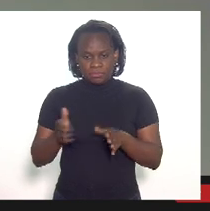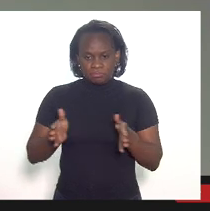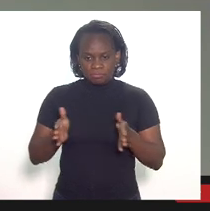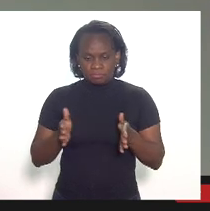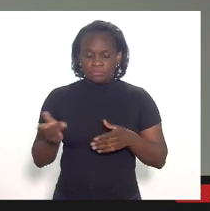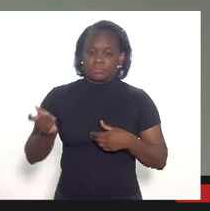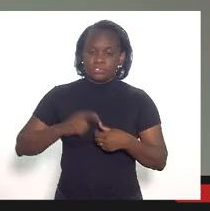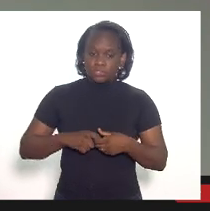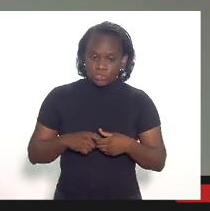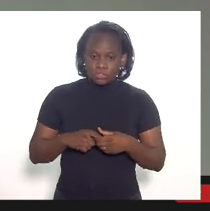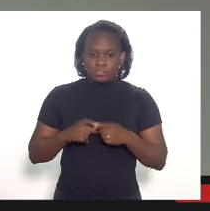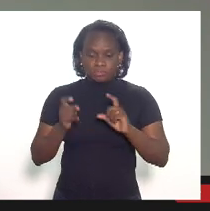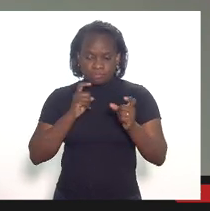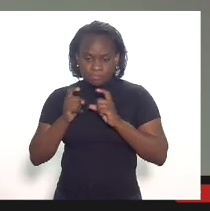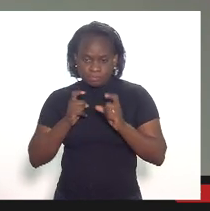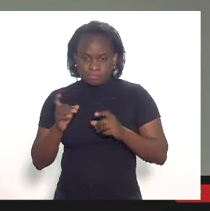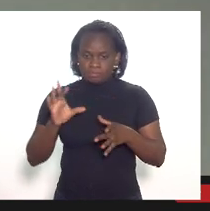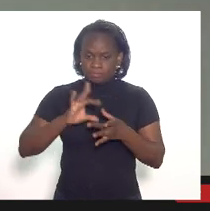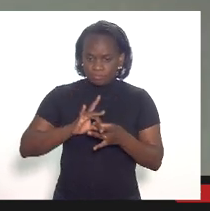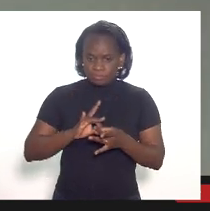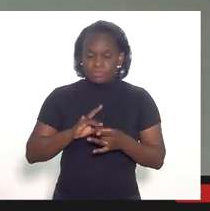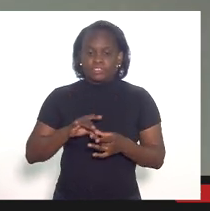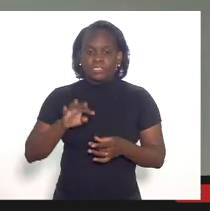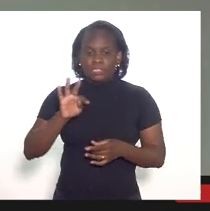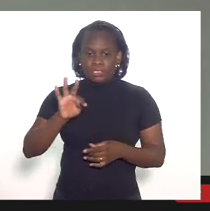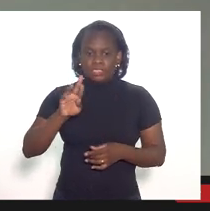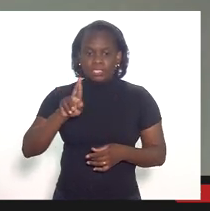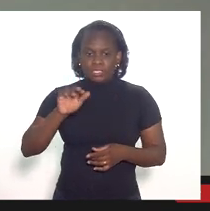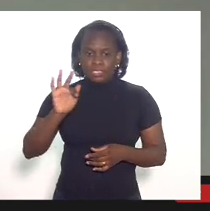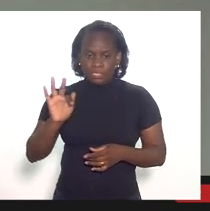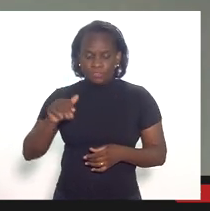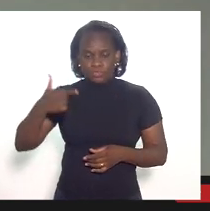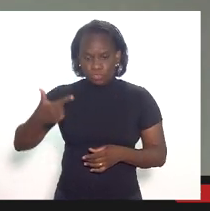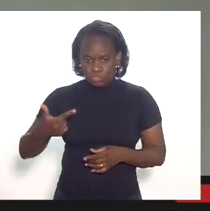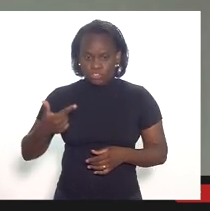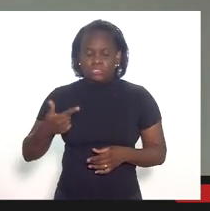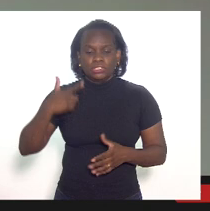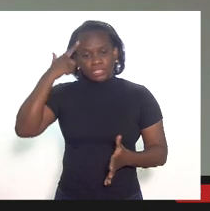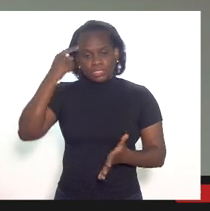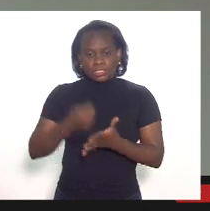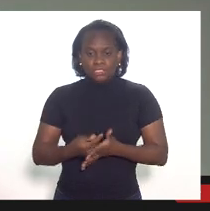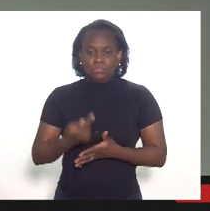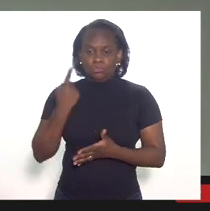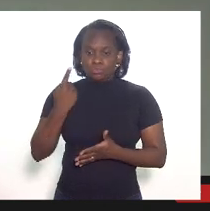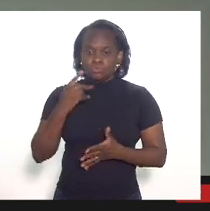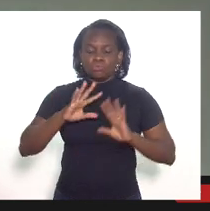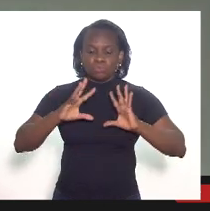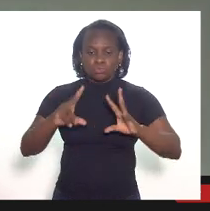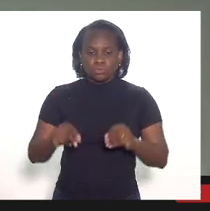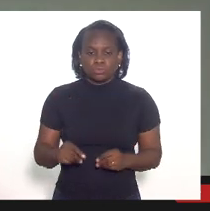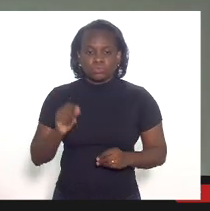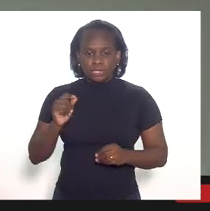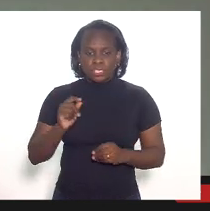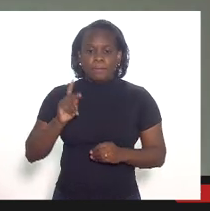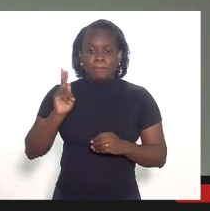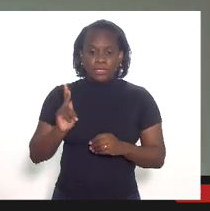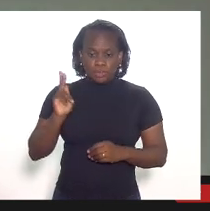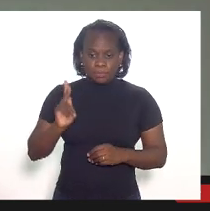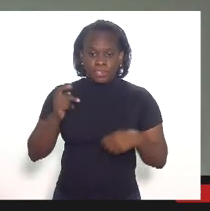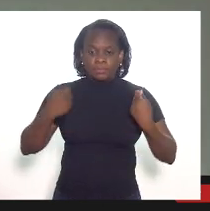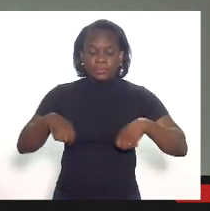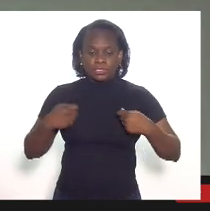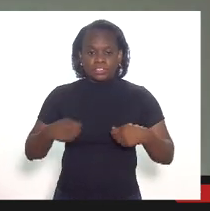da gente ter retomado a discussão do convênio, o TRF2 tomou uma decisão unânime, dizendo que a Petrobras deveria